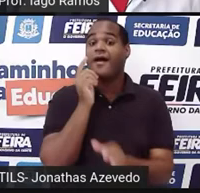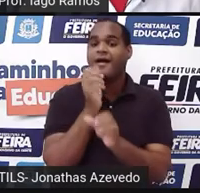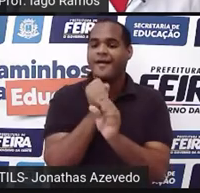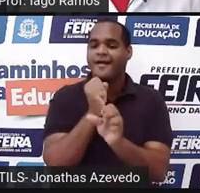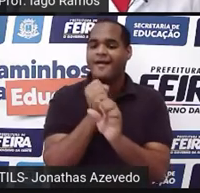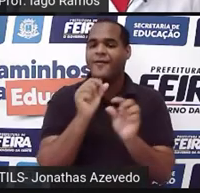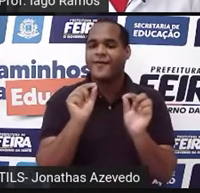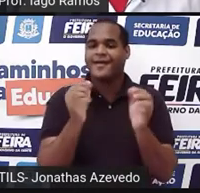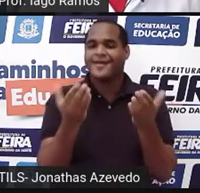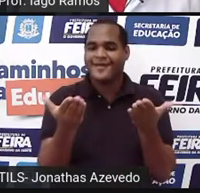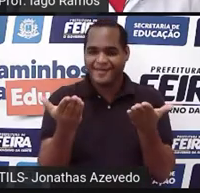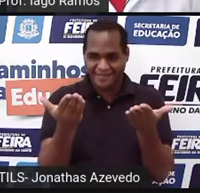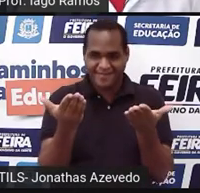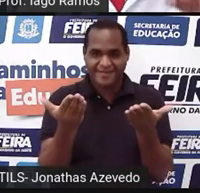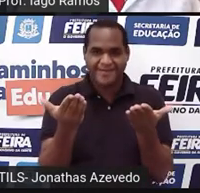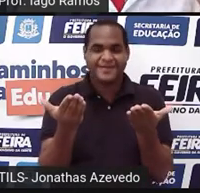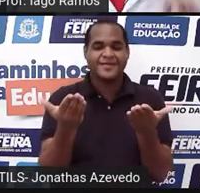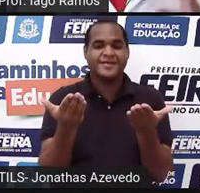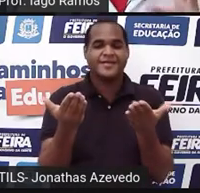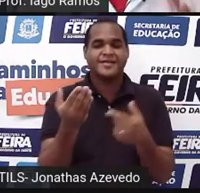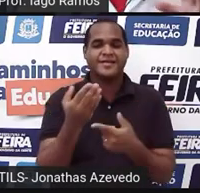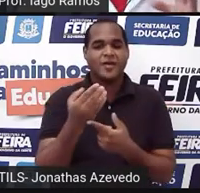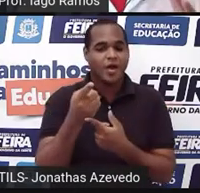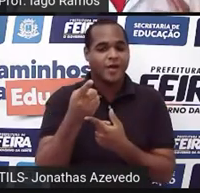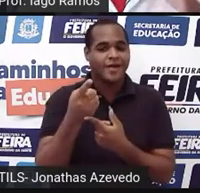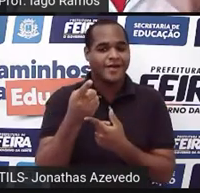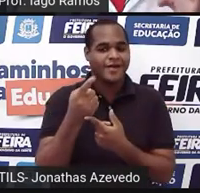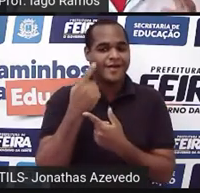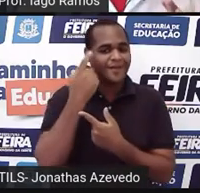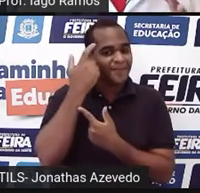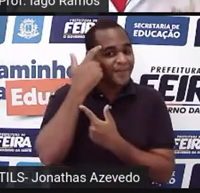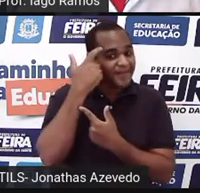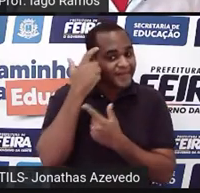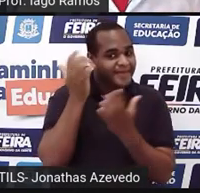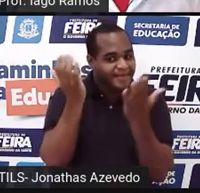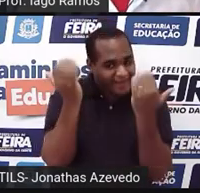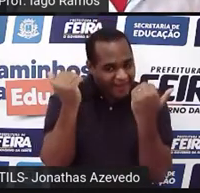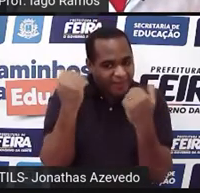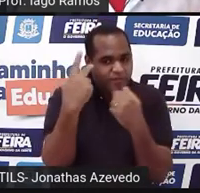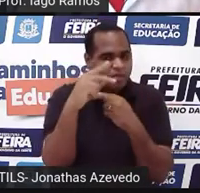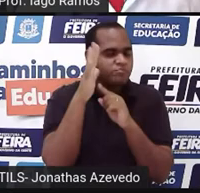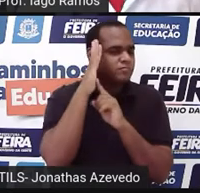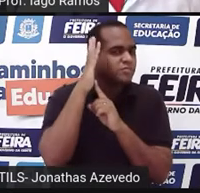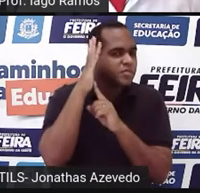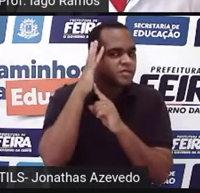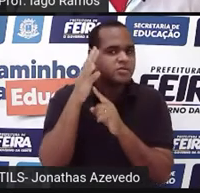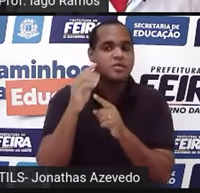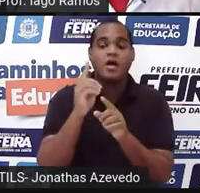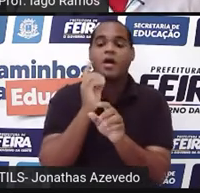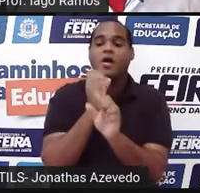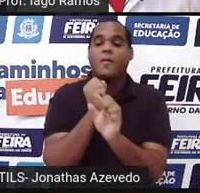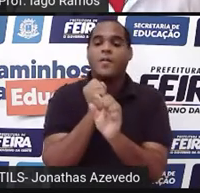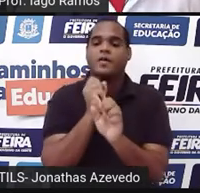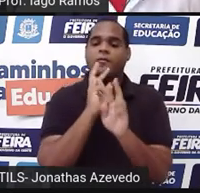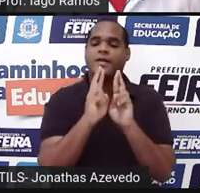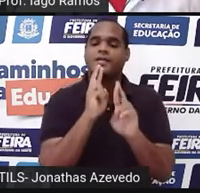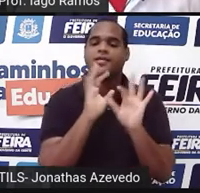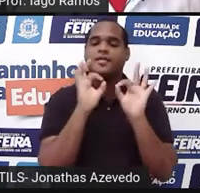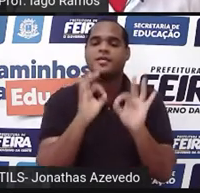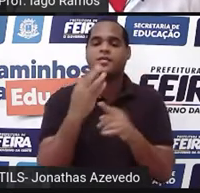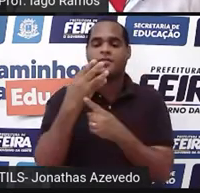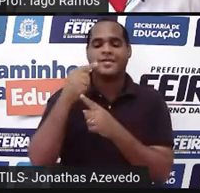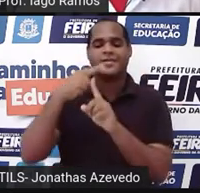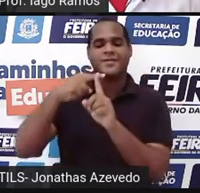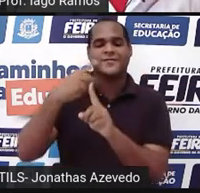fazer é essa daqui, ó, mentalmente, fazendo sua continha de cabeça aí, qual é o resultado de 47 mais